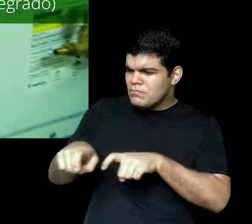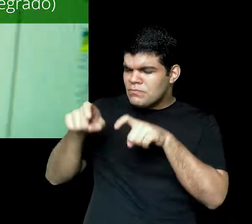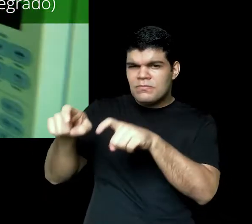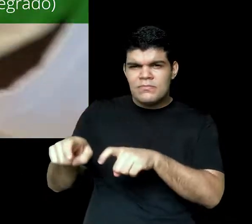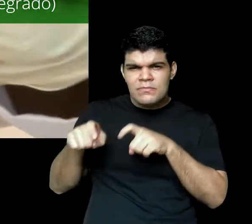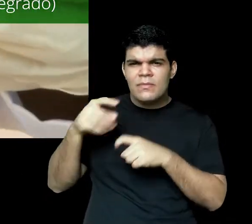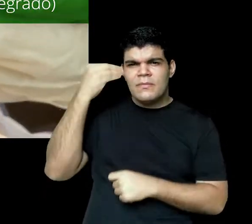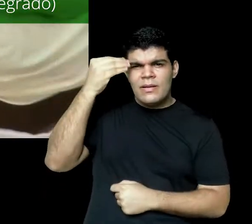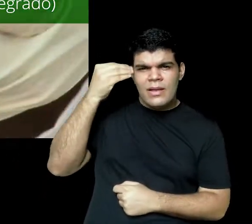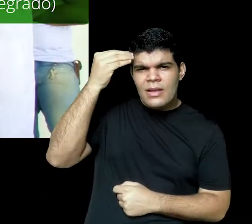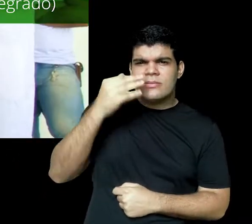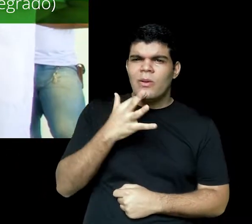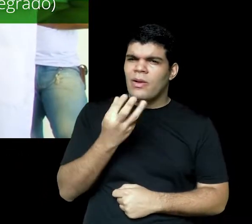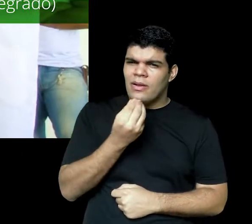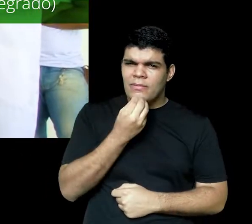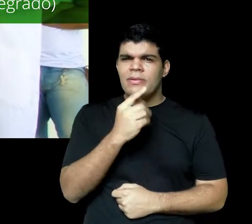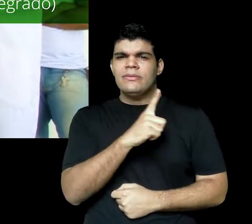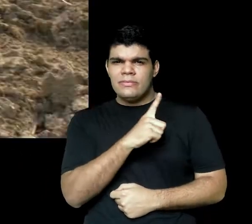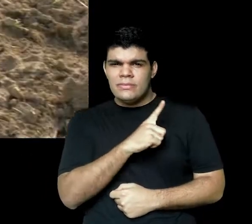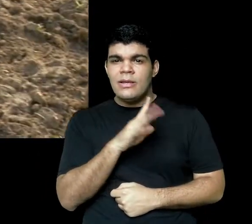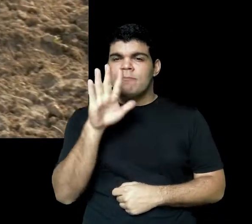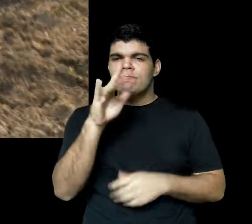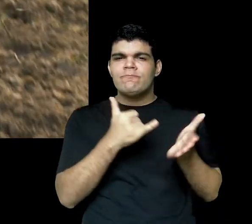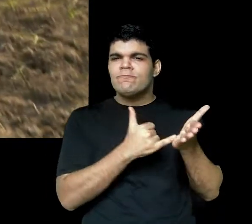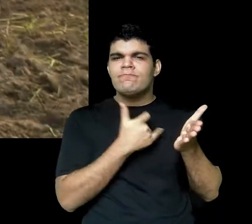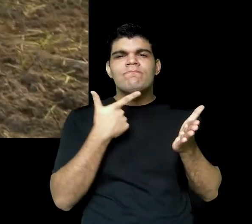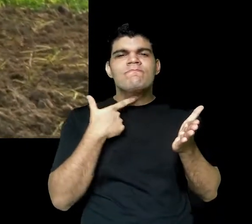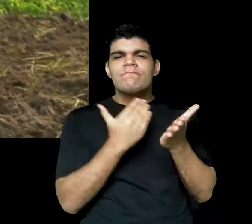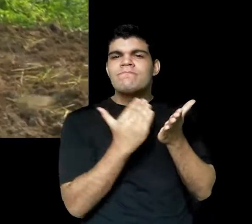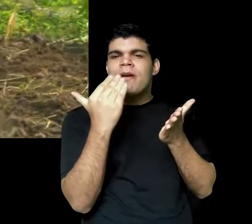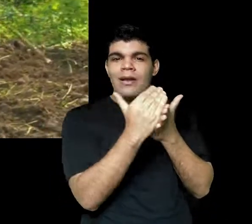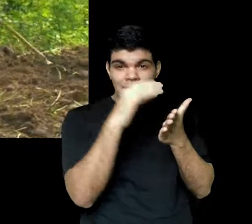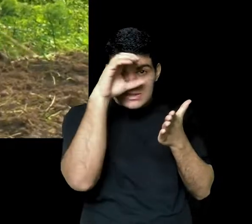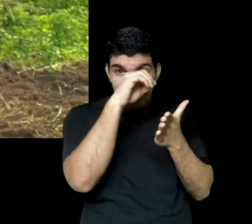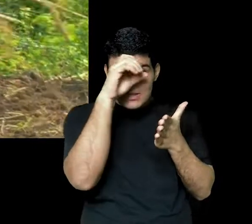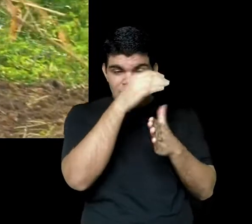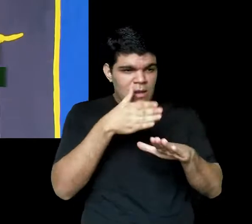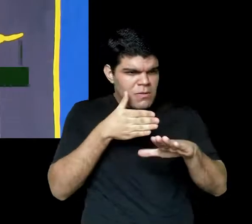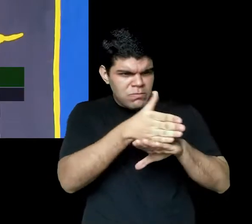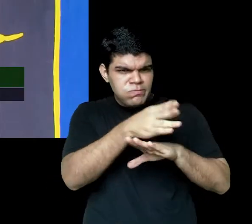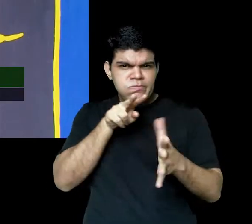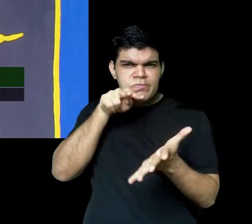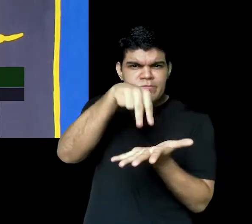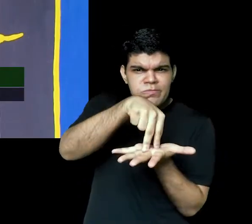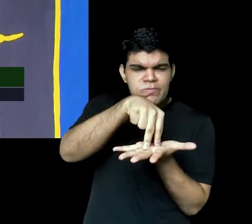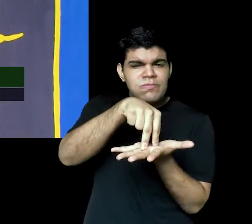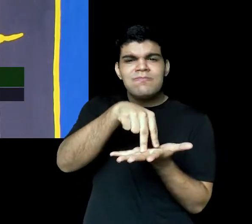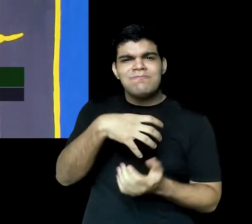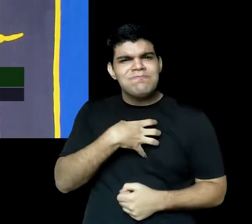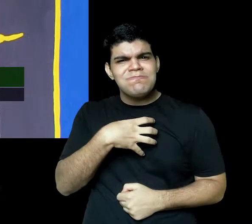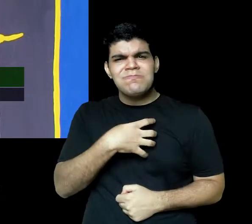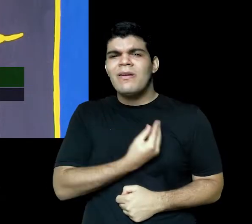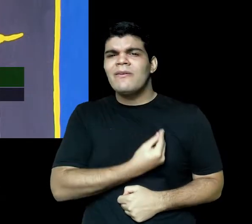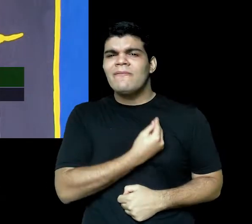no intuito de melhorar o que eu sabia, porque como a gente convive com a agricultura, a gente já sabe de muita coisa. E isso mudou a minha vida de um